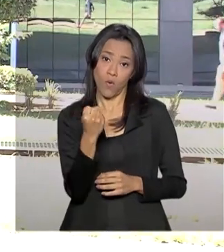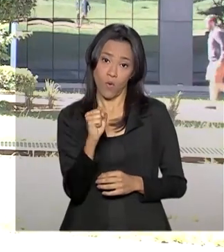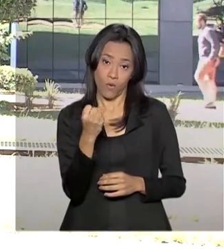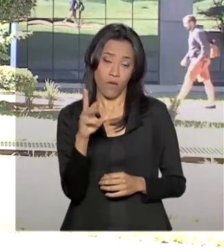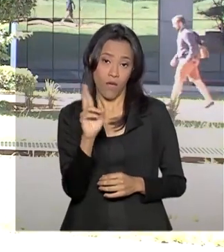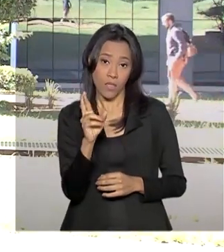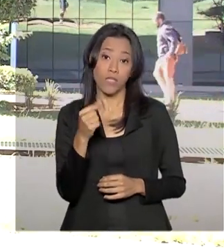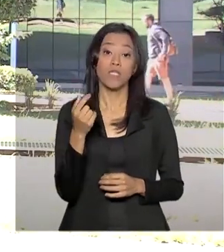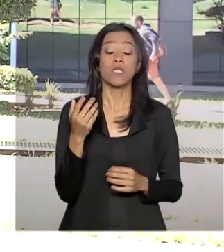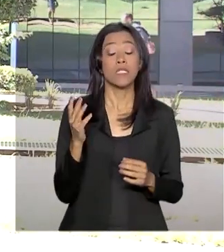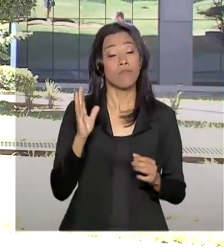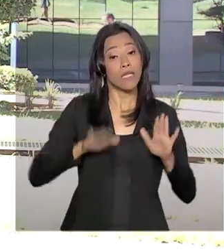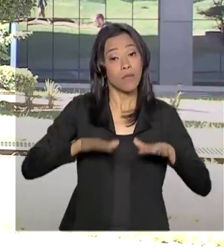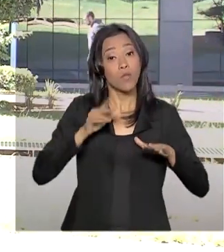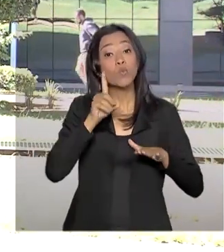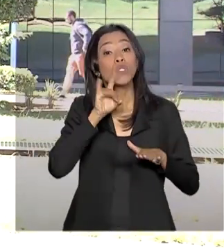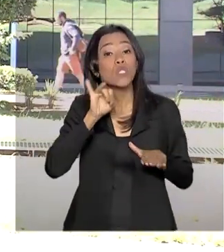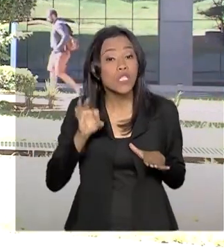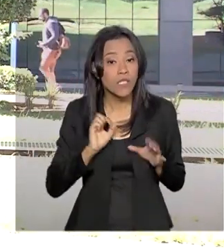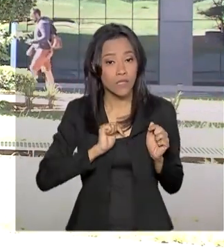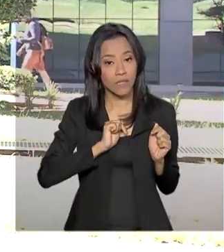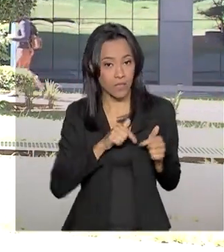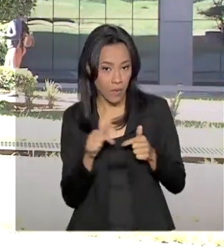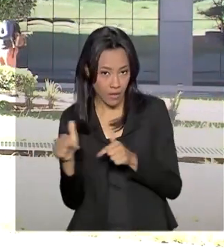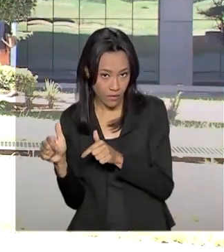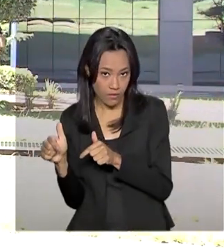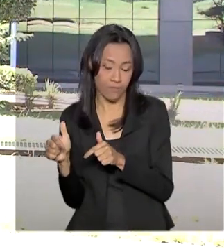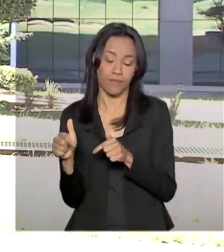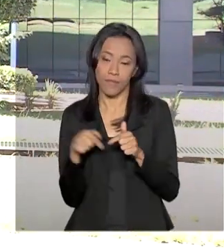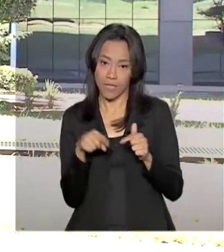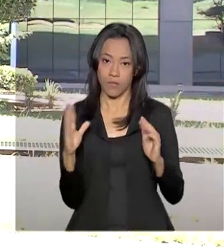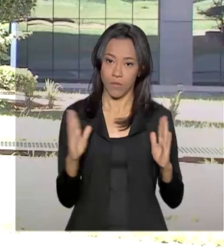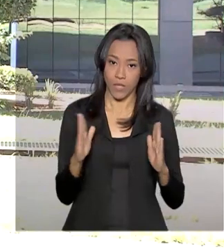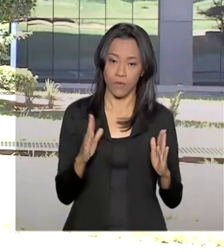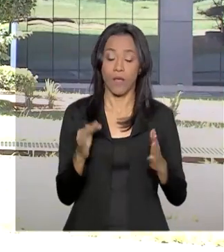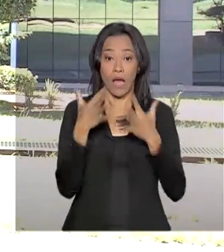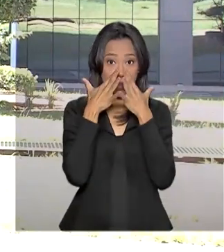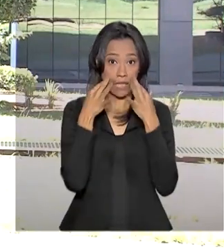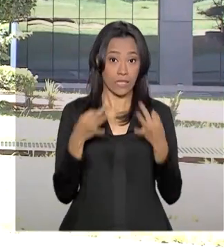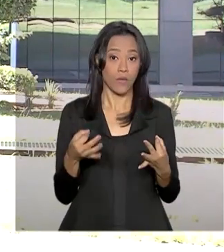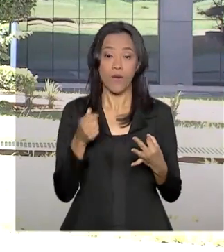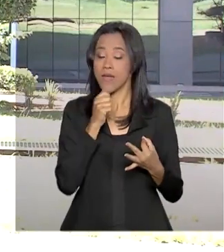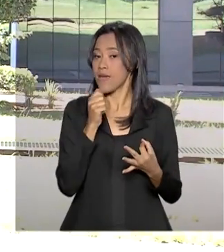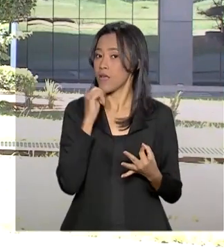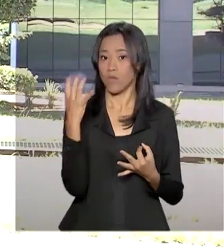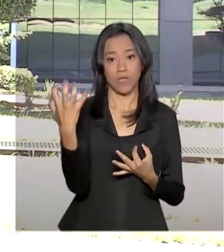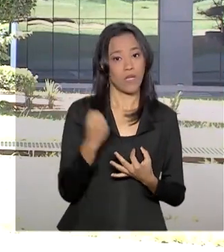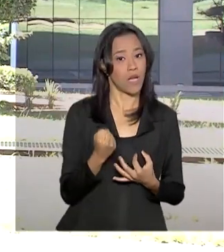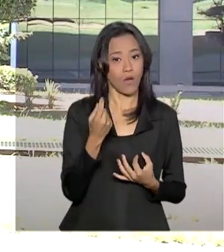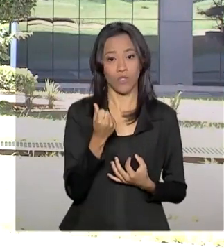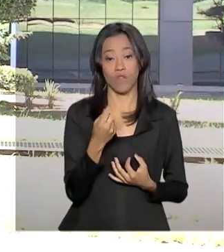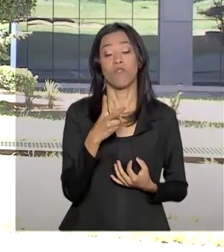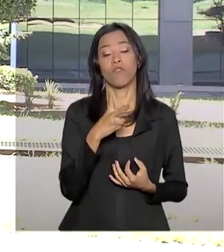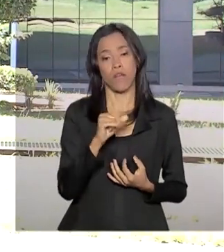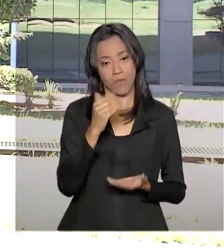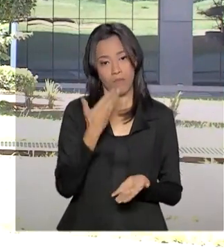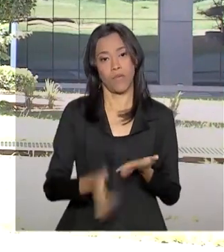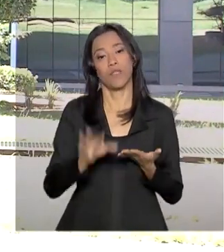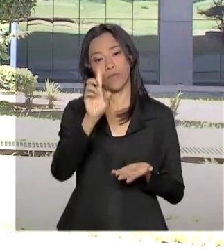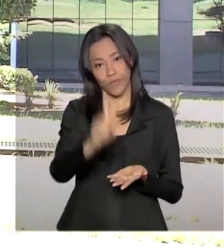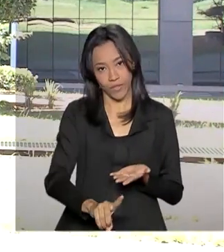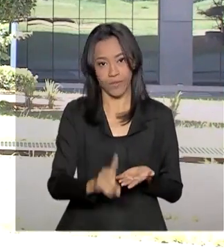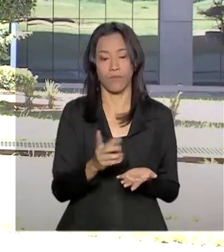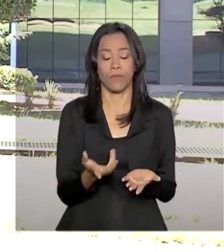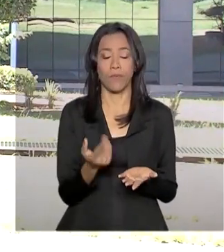o número de dias trabalhados nesse ano base. E atenção, quem não fizer o saque vai perder o direito ao benefício.